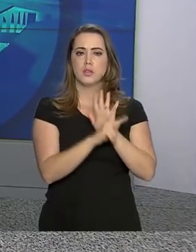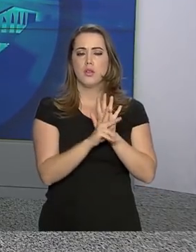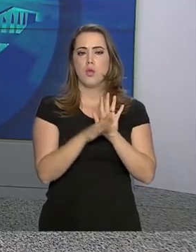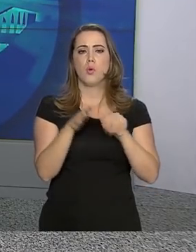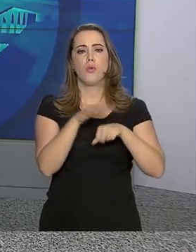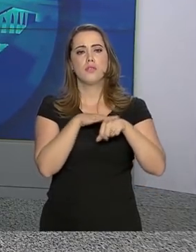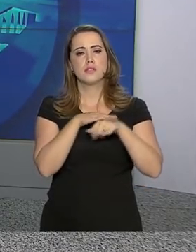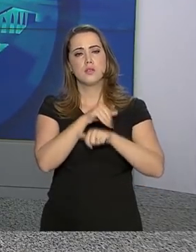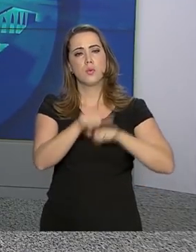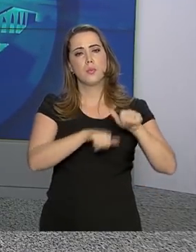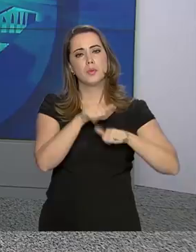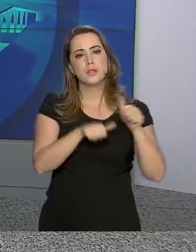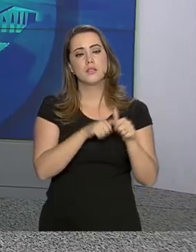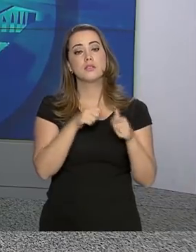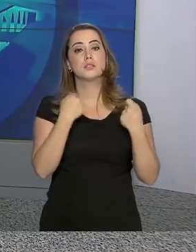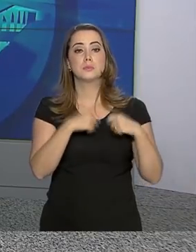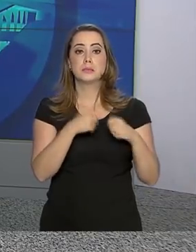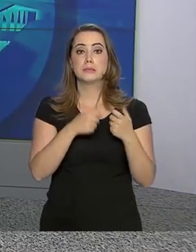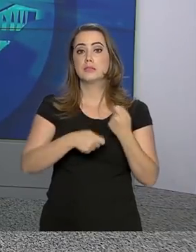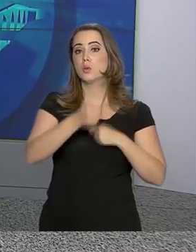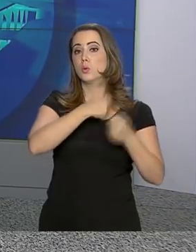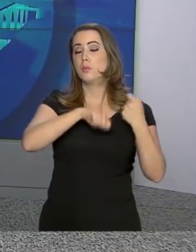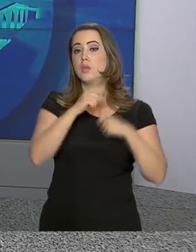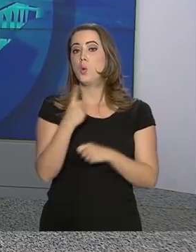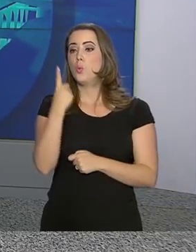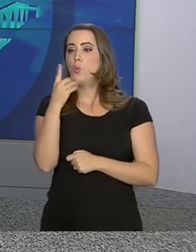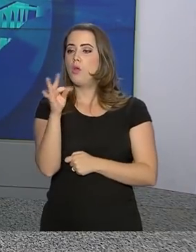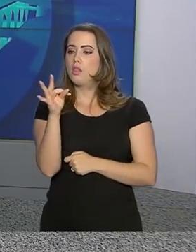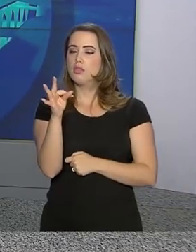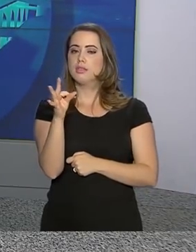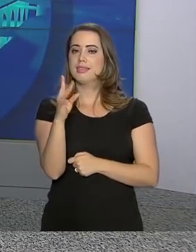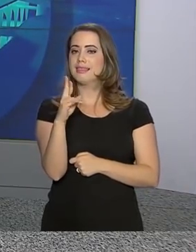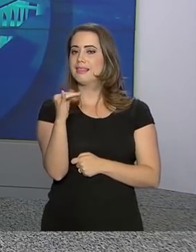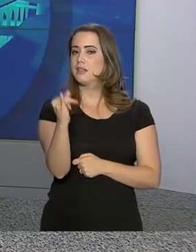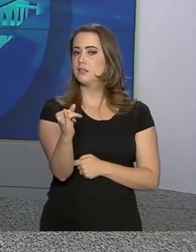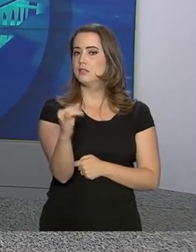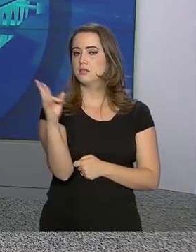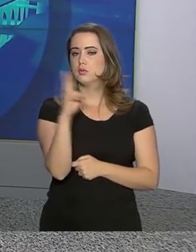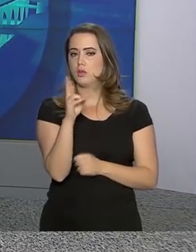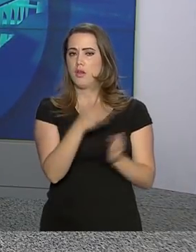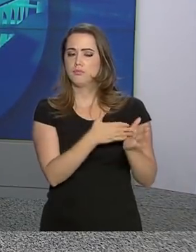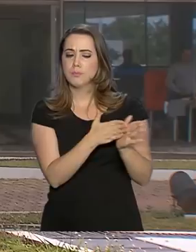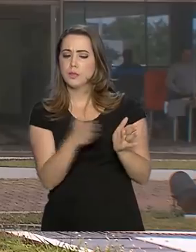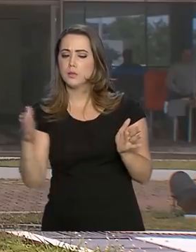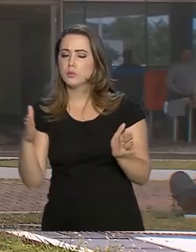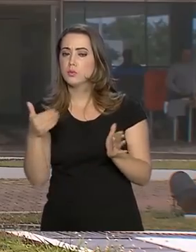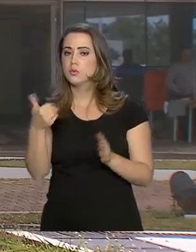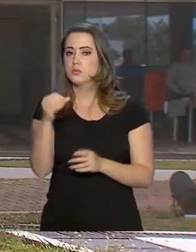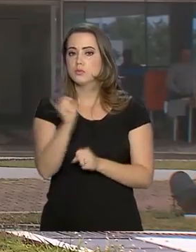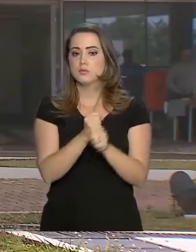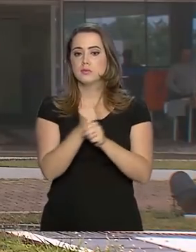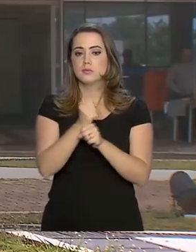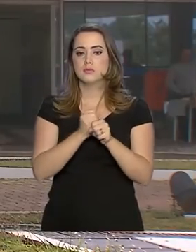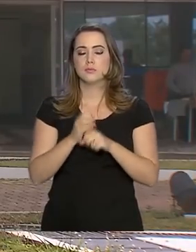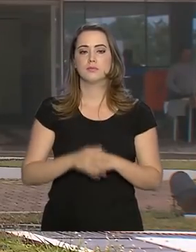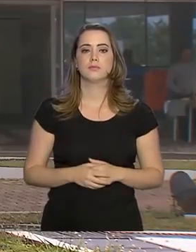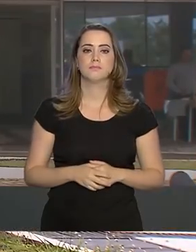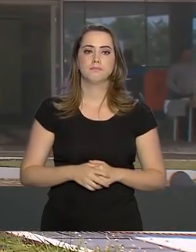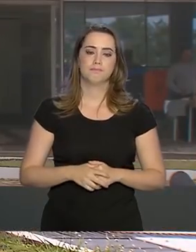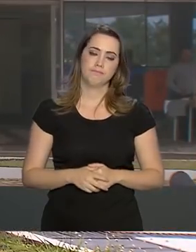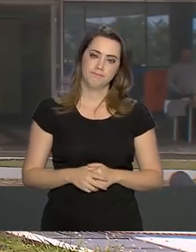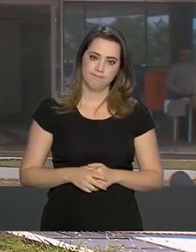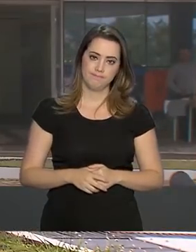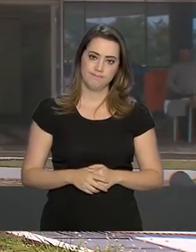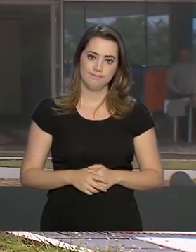a estrutura da reforma que deve gerar economia de um trilhão de reais em 10 anos. O ministro da